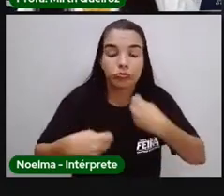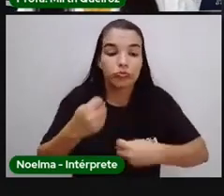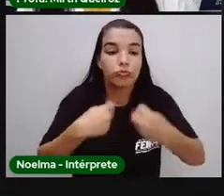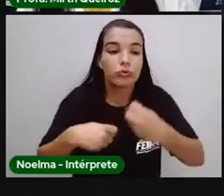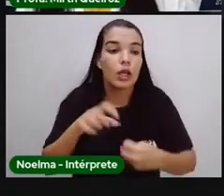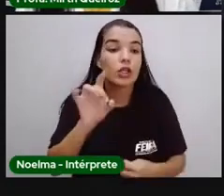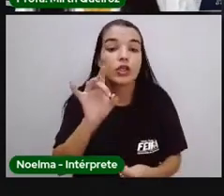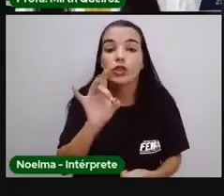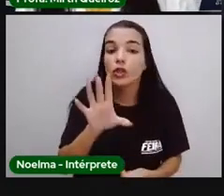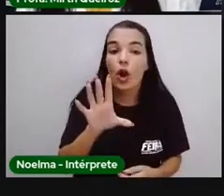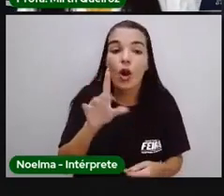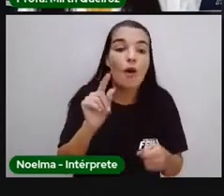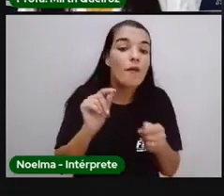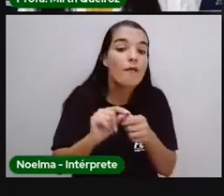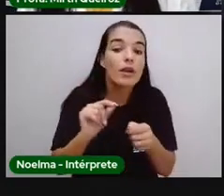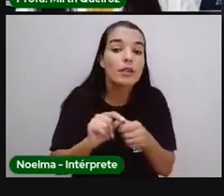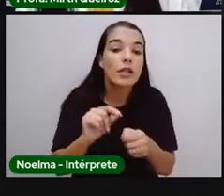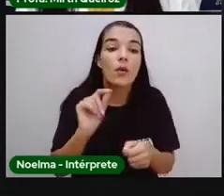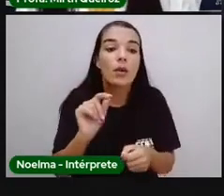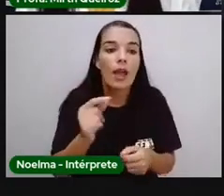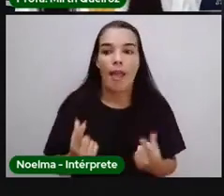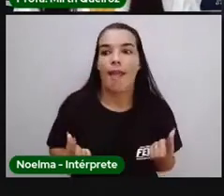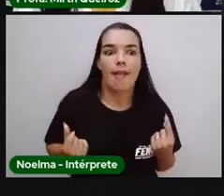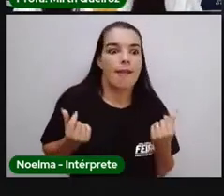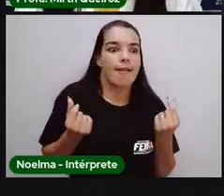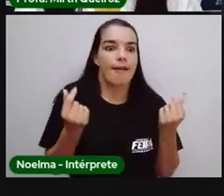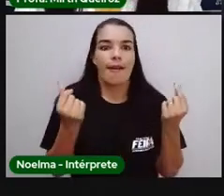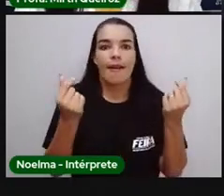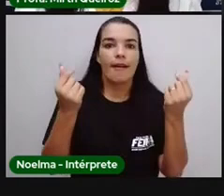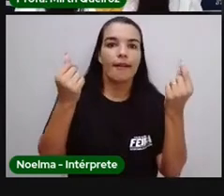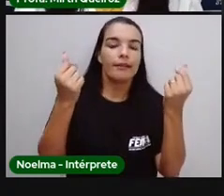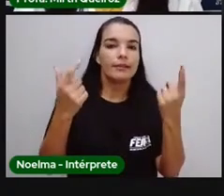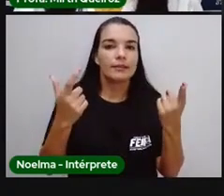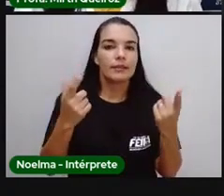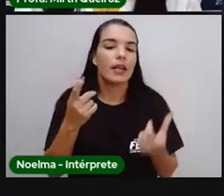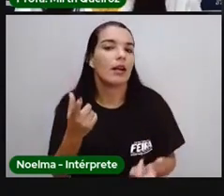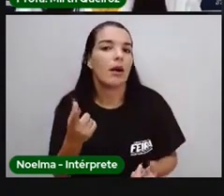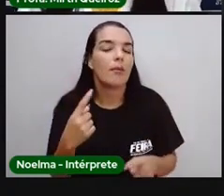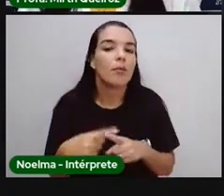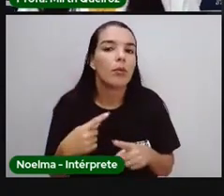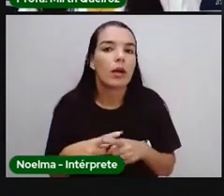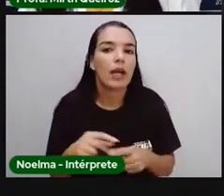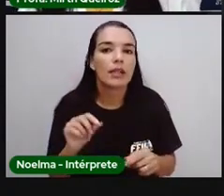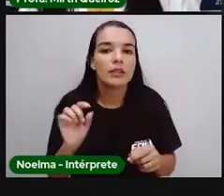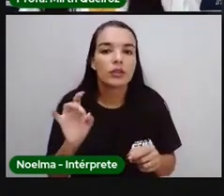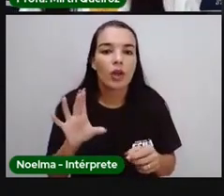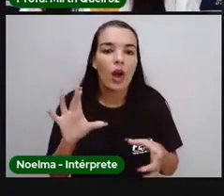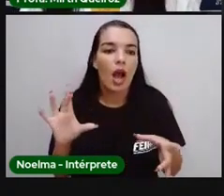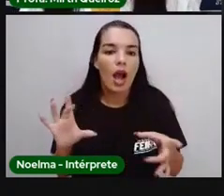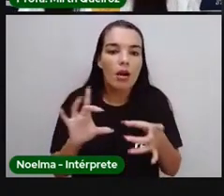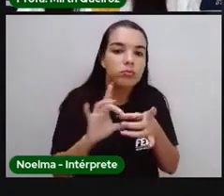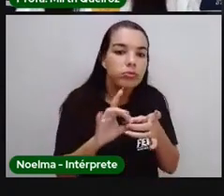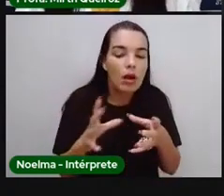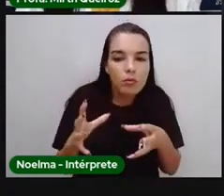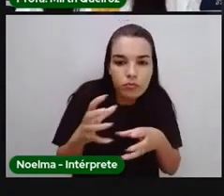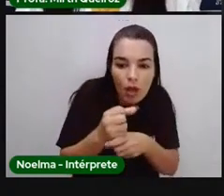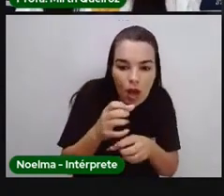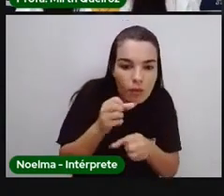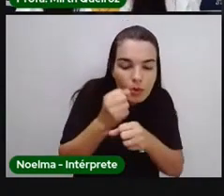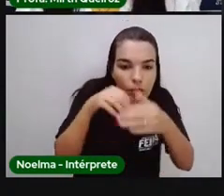de prática, né? A riqueza, onde havia o acúmulo da prata e do ouro.